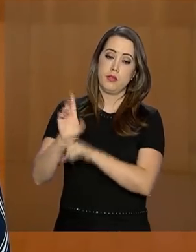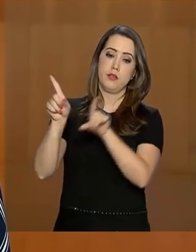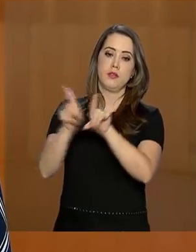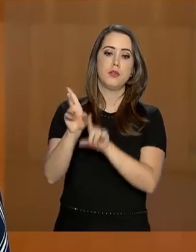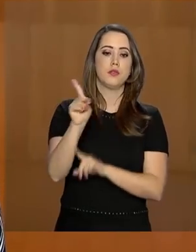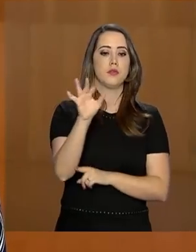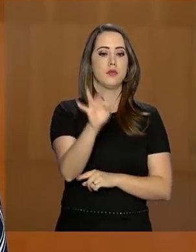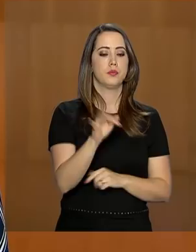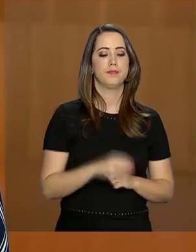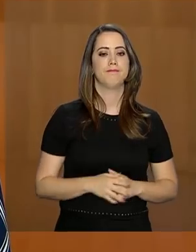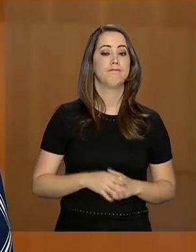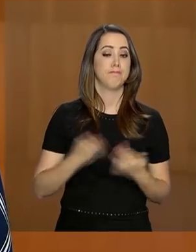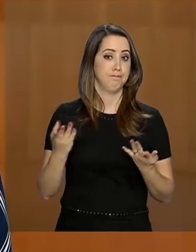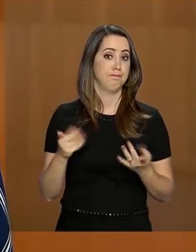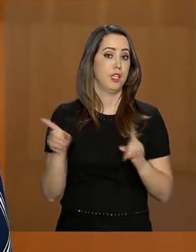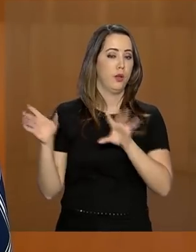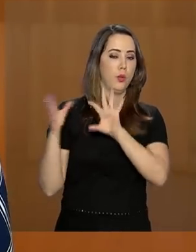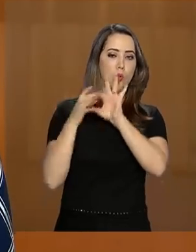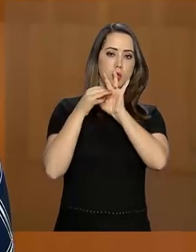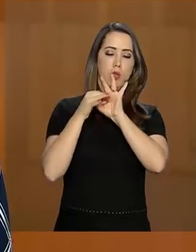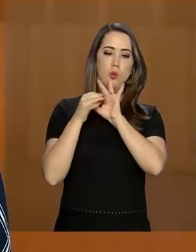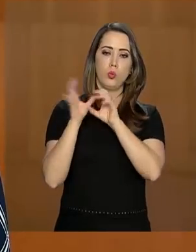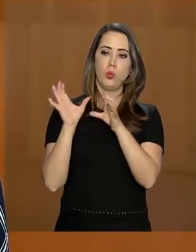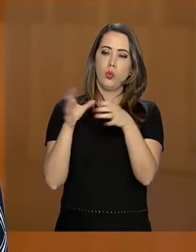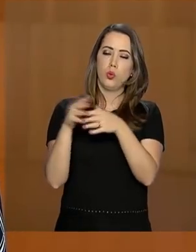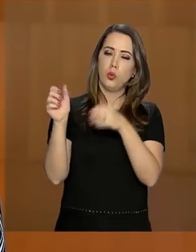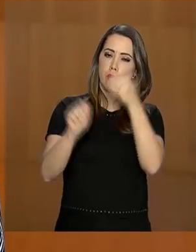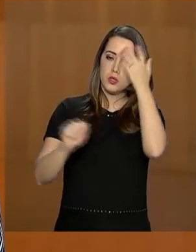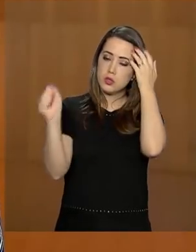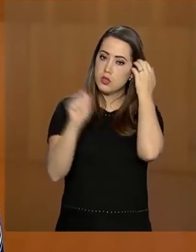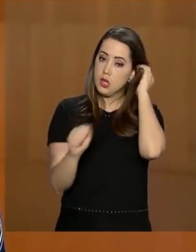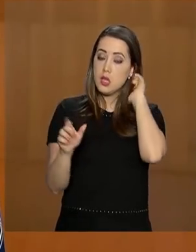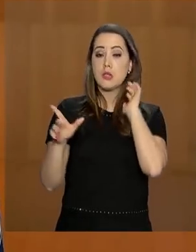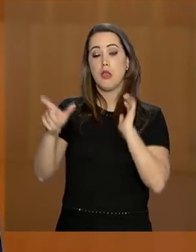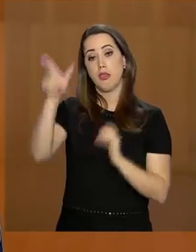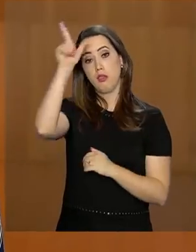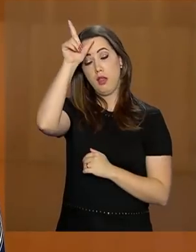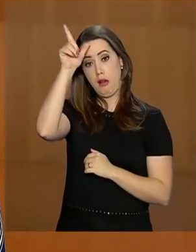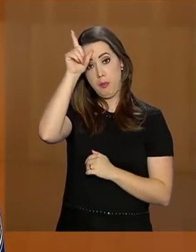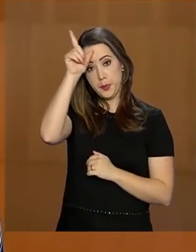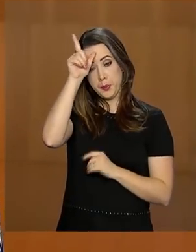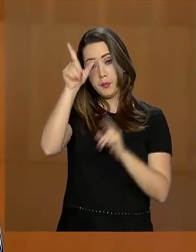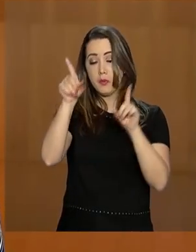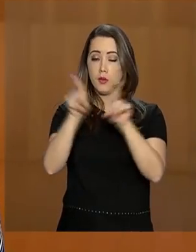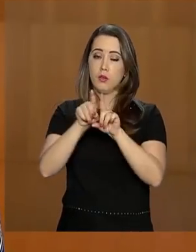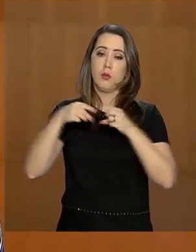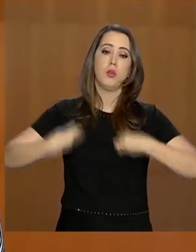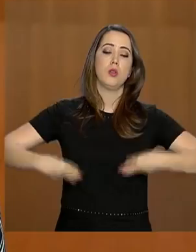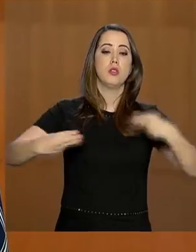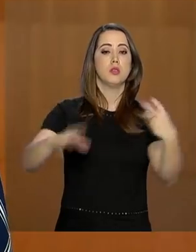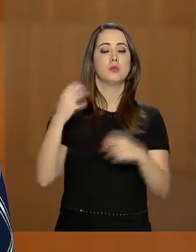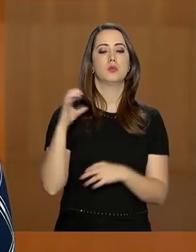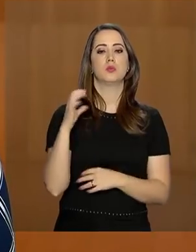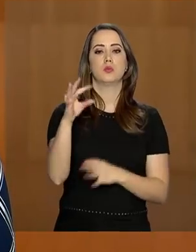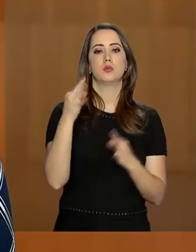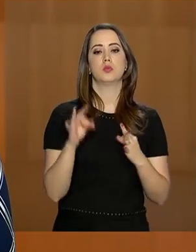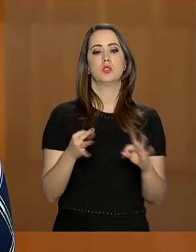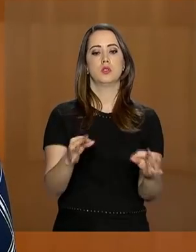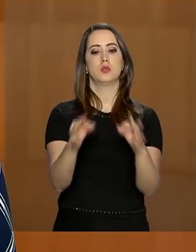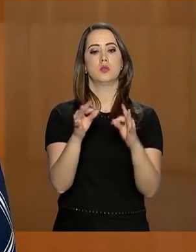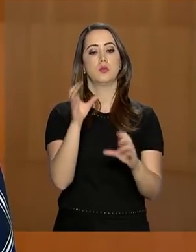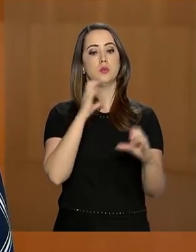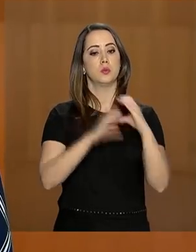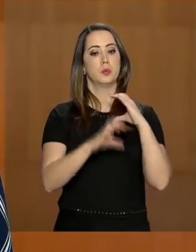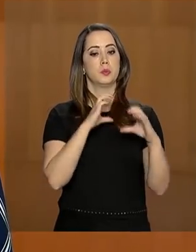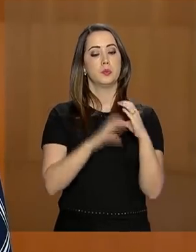Rurais tem como parceiros a Agência de Cooperação Técnica Alemã e o Ministério da Ciência, Tecnologia, Inovações e